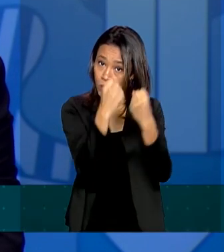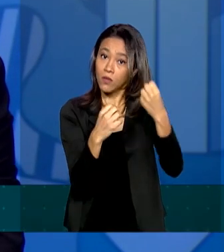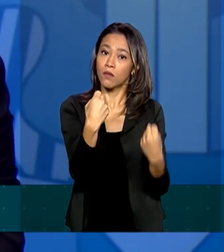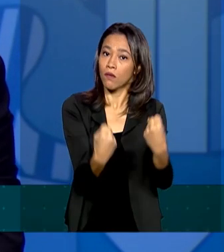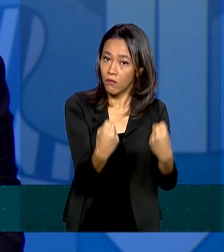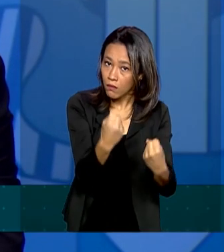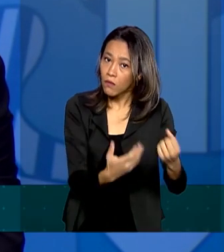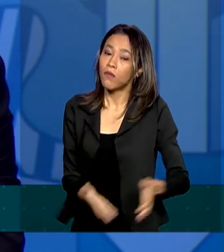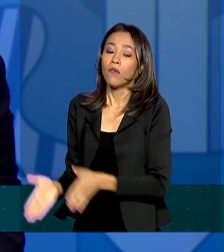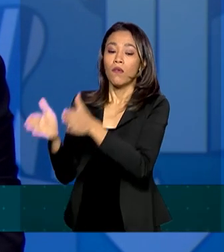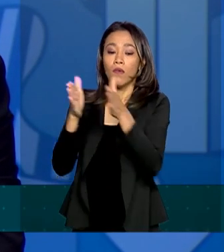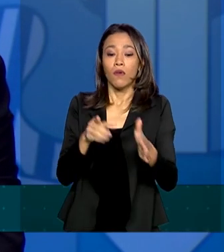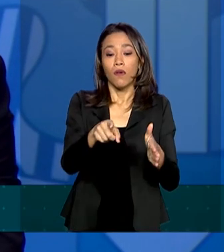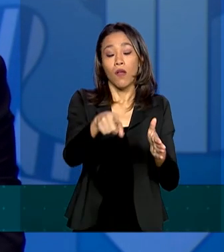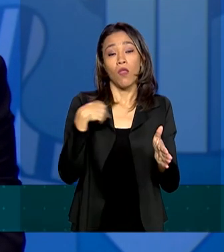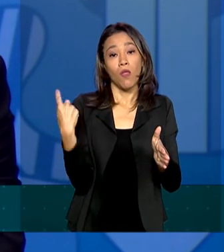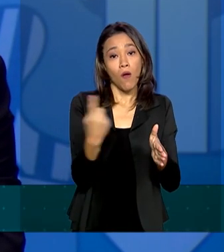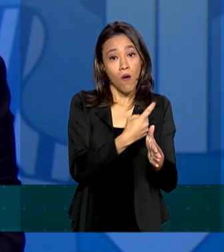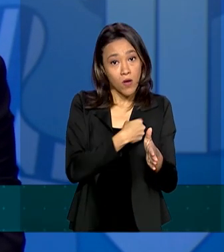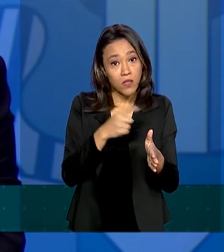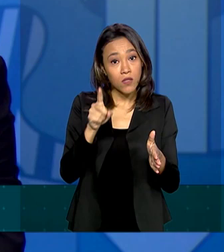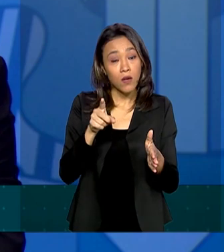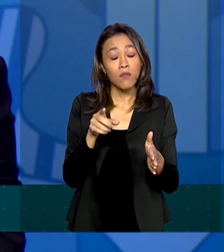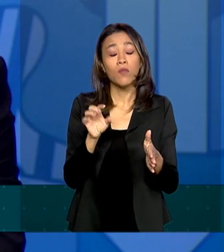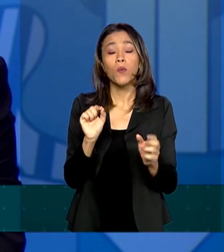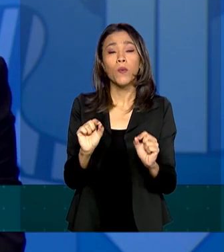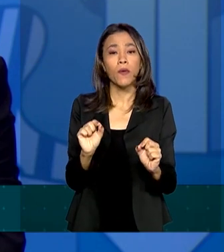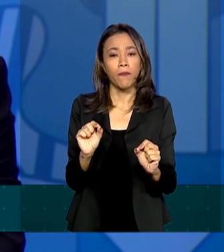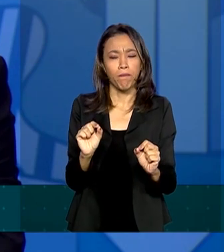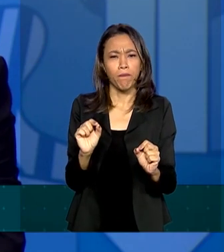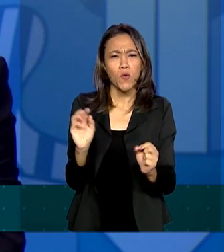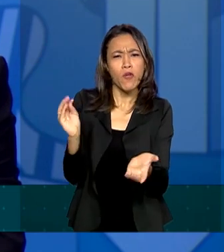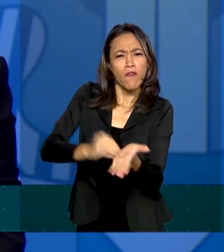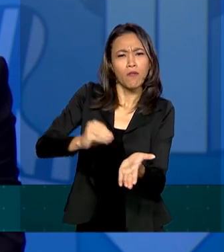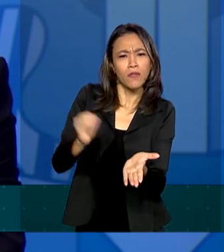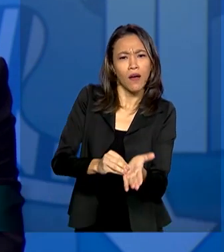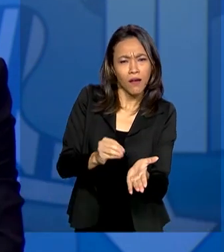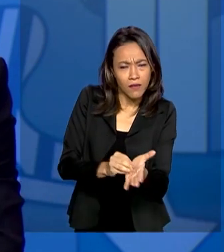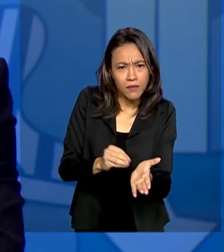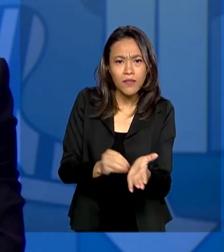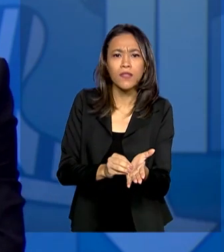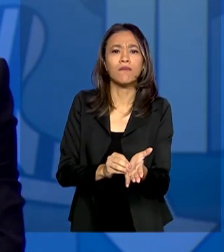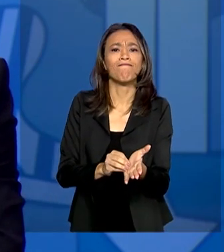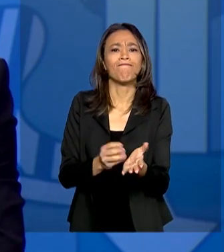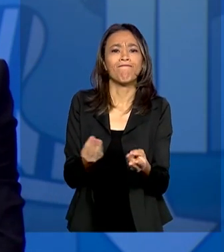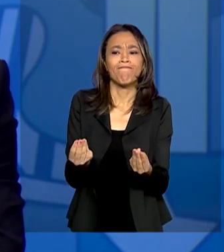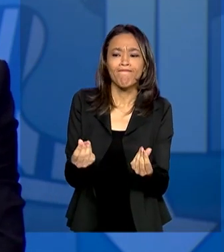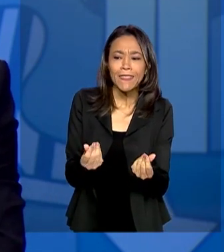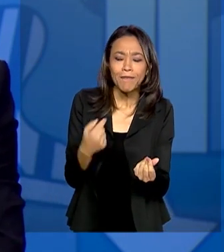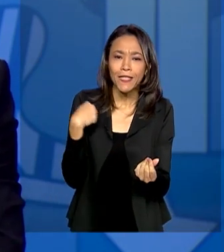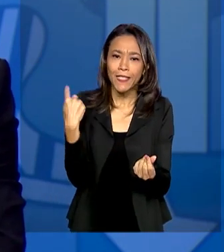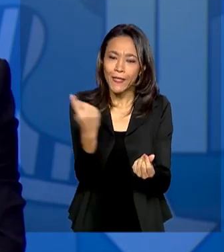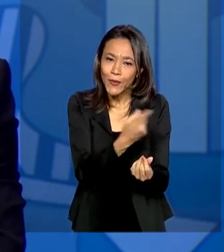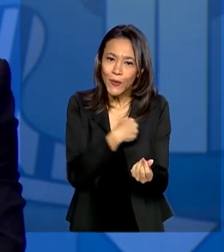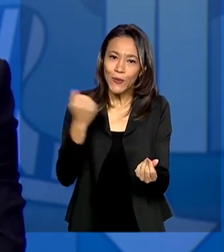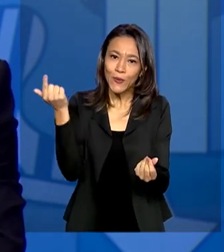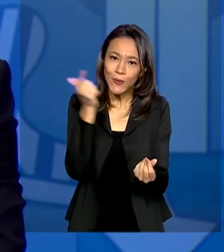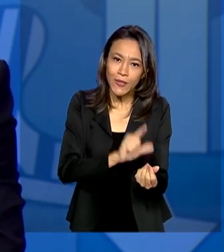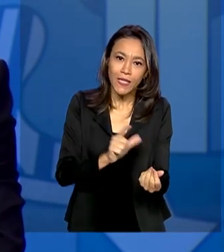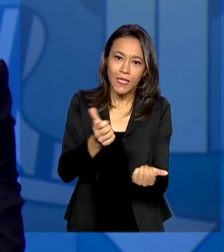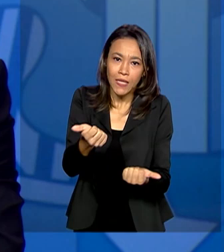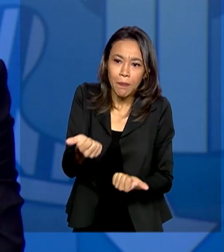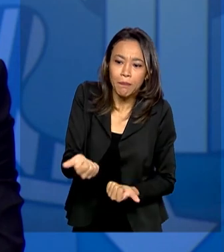final para levar aquele que era o elo que faltava, a peça que faltava para que nós cobríssemos todo o